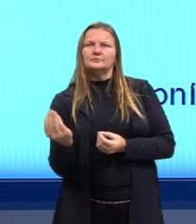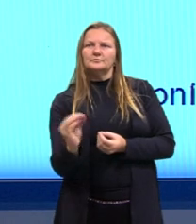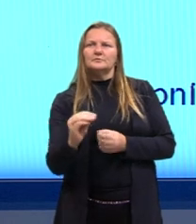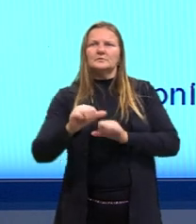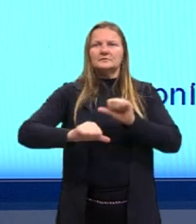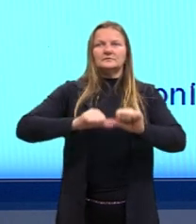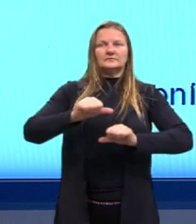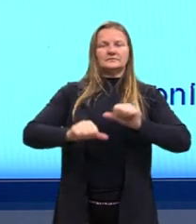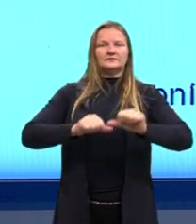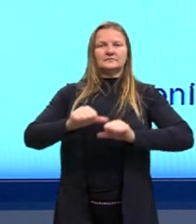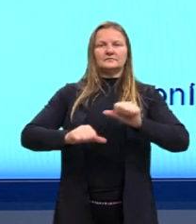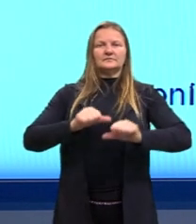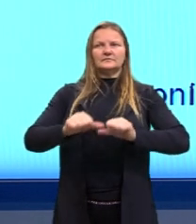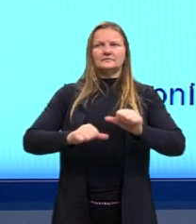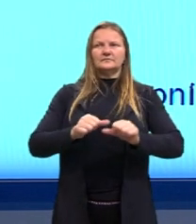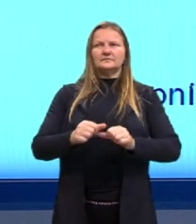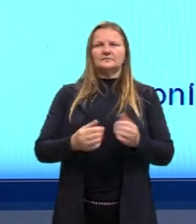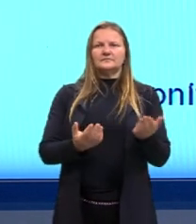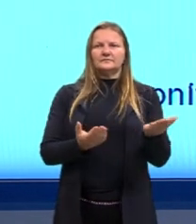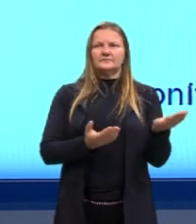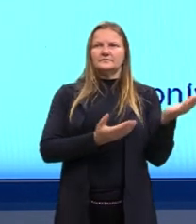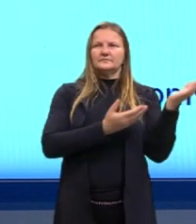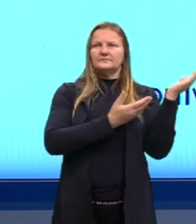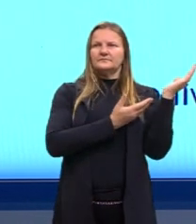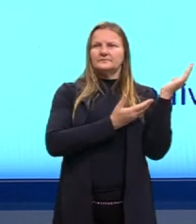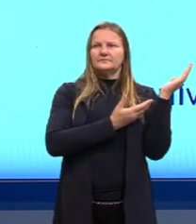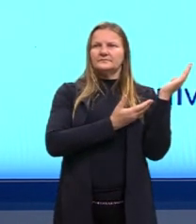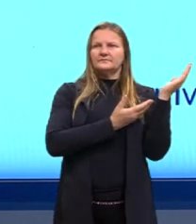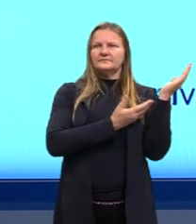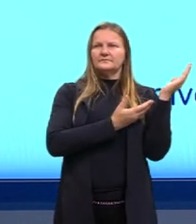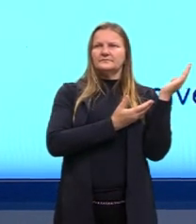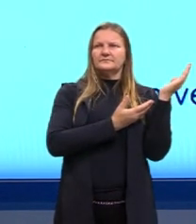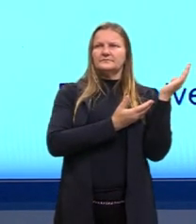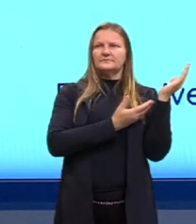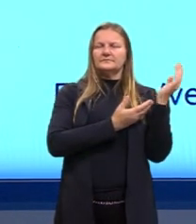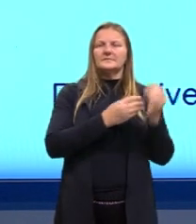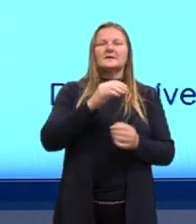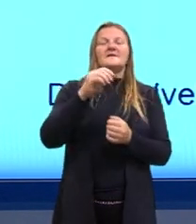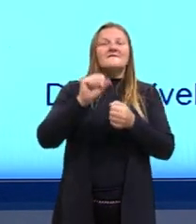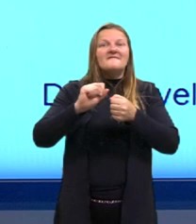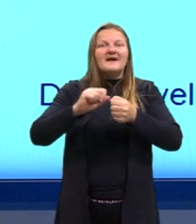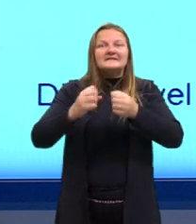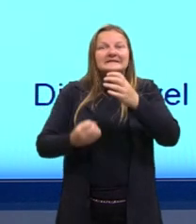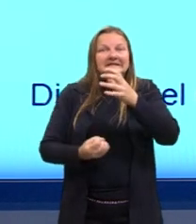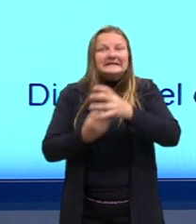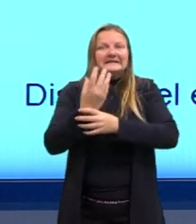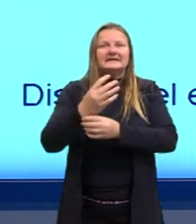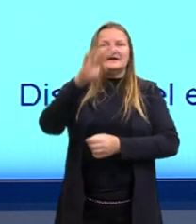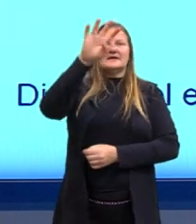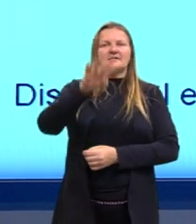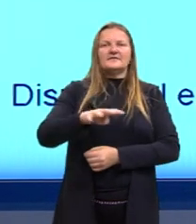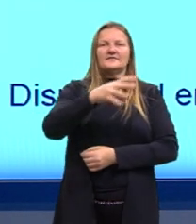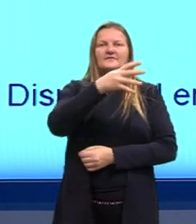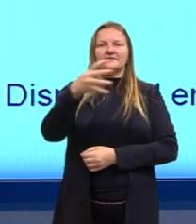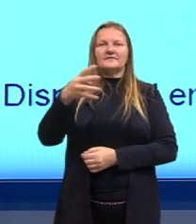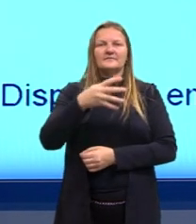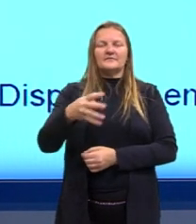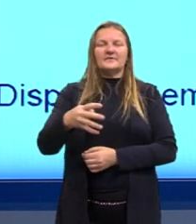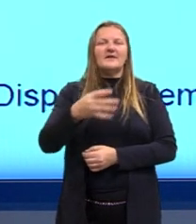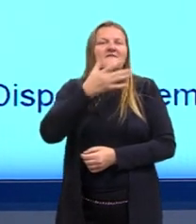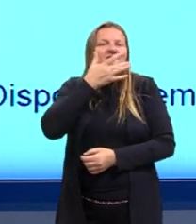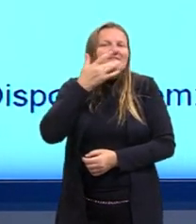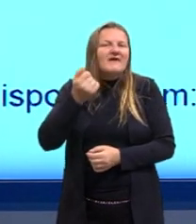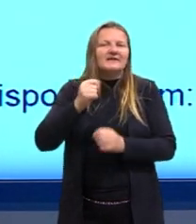transformar esses dados justamente, como a gente tem aqui na imagem, uma tabela. Porque aí na tabela a gente consegue